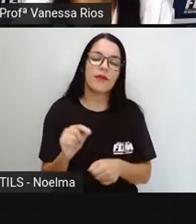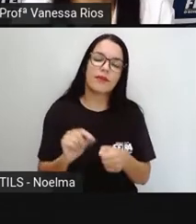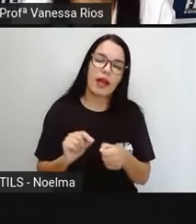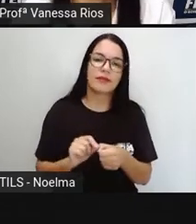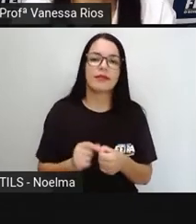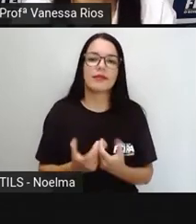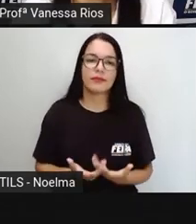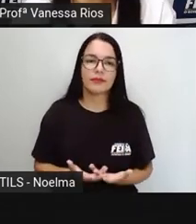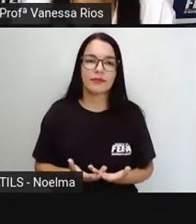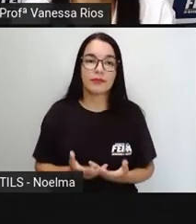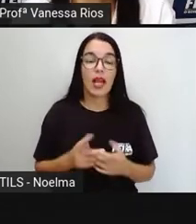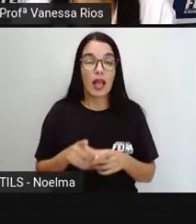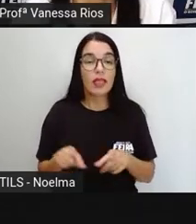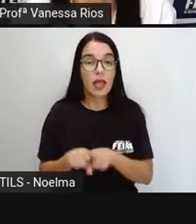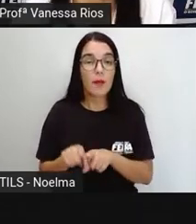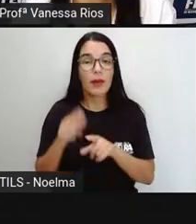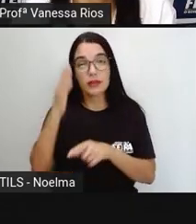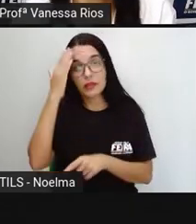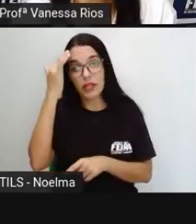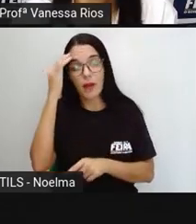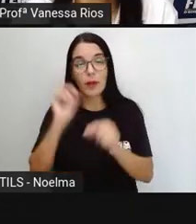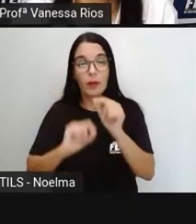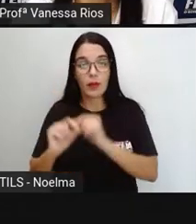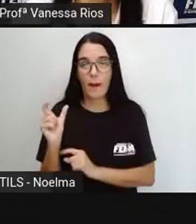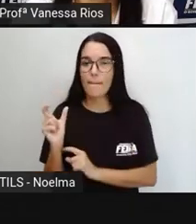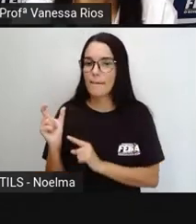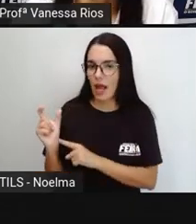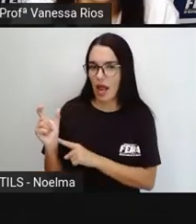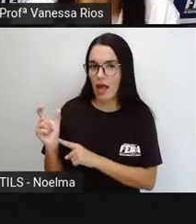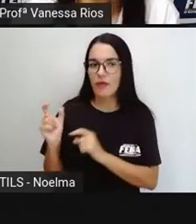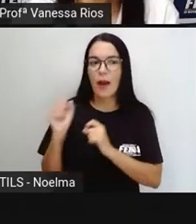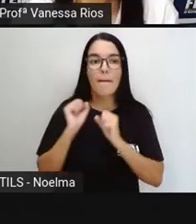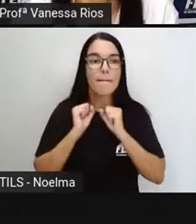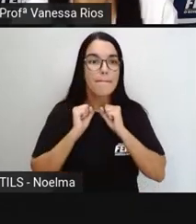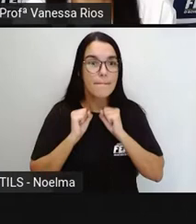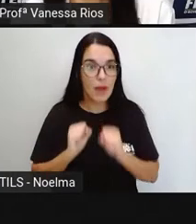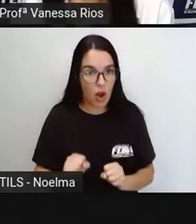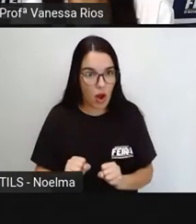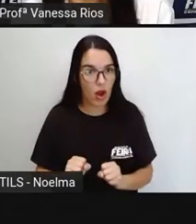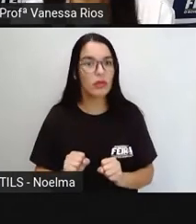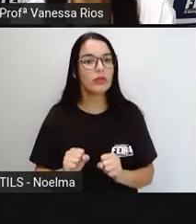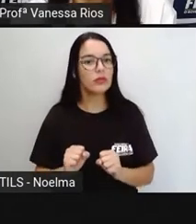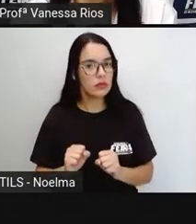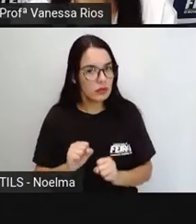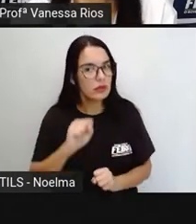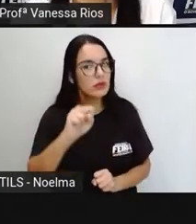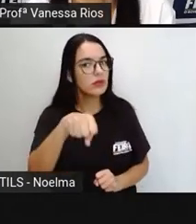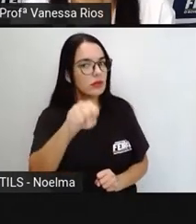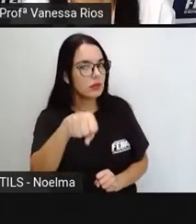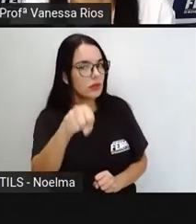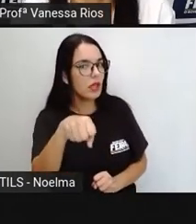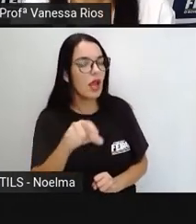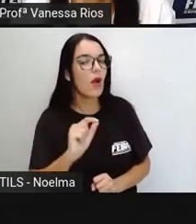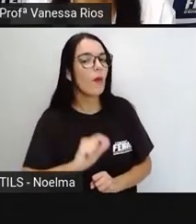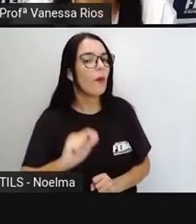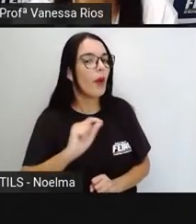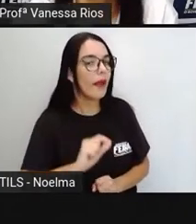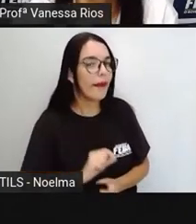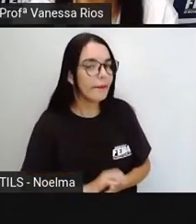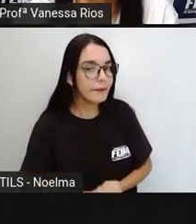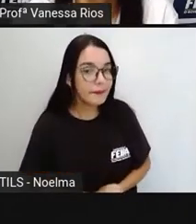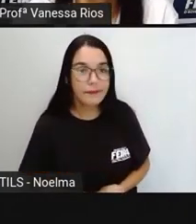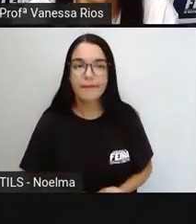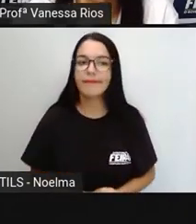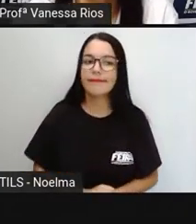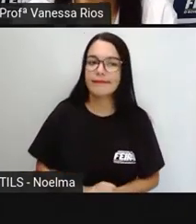E a gente já sabe que as palavras, elas podem, dependendo da sua função, dependendo da forma como elas